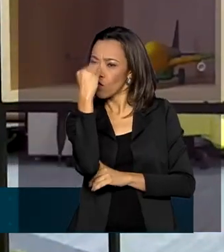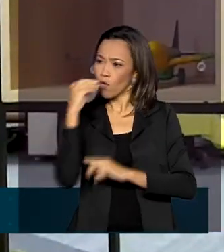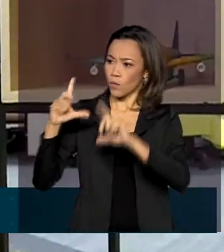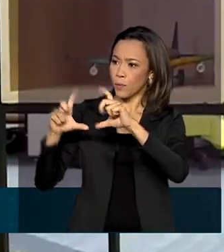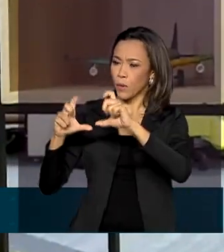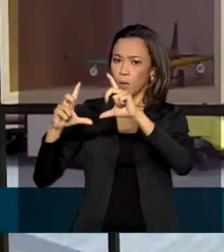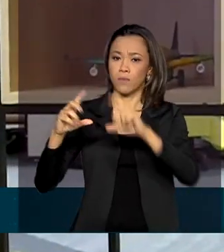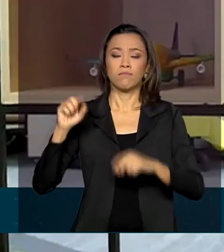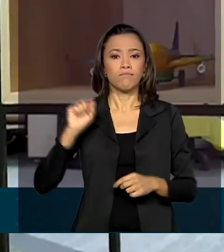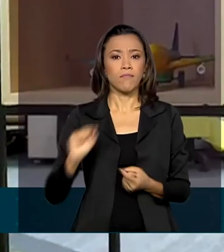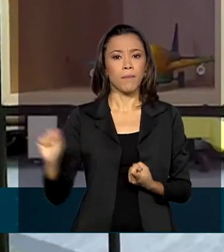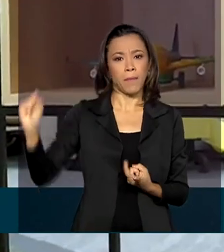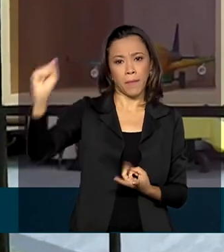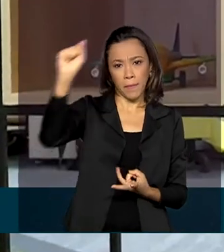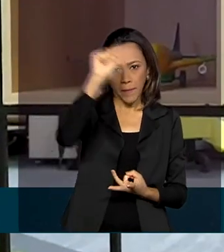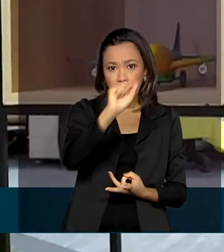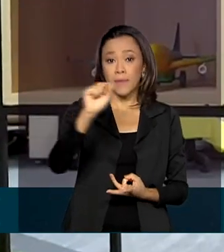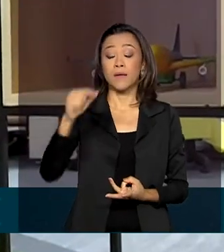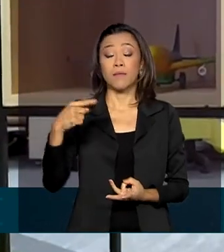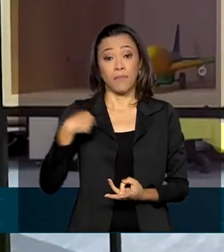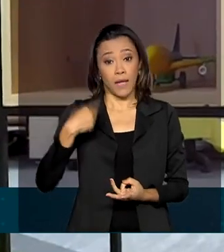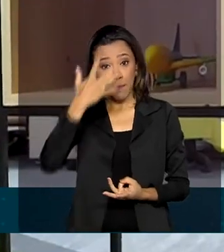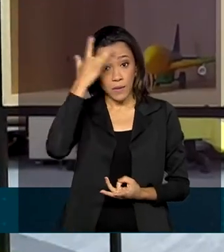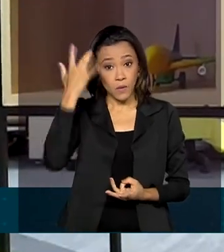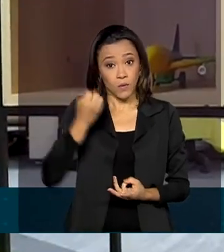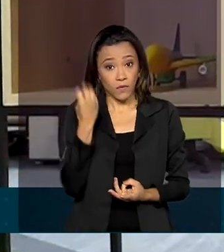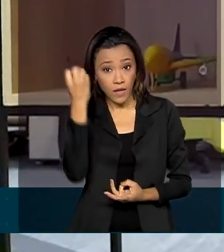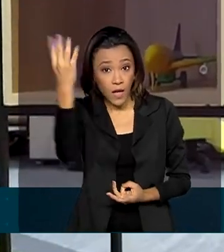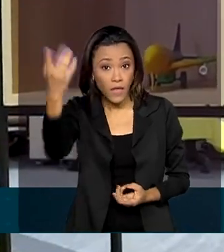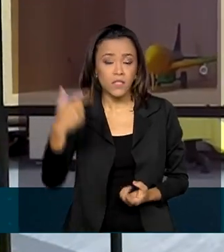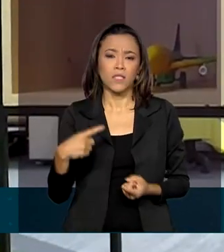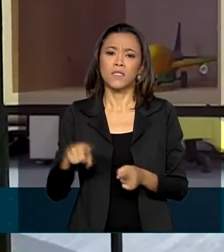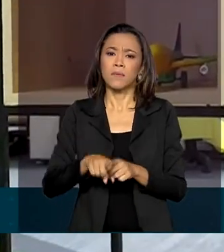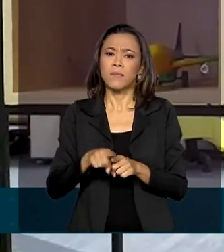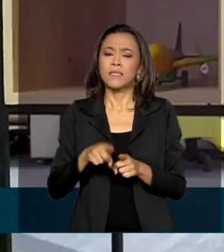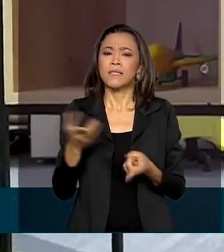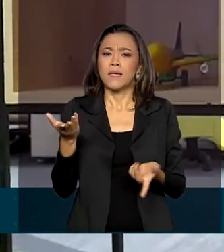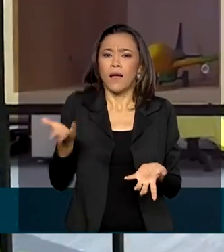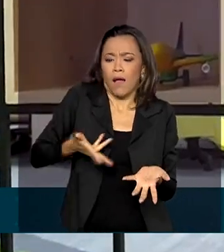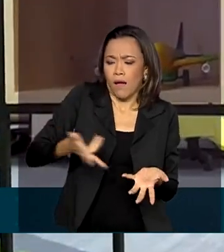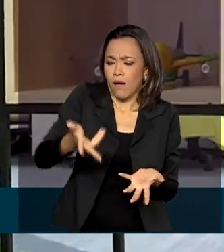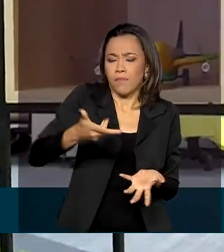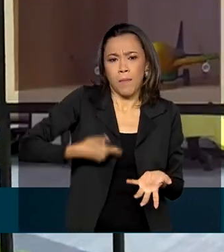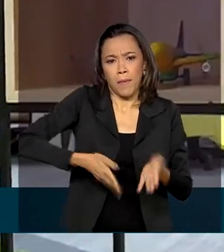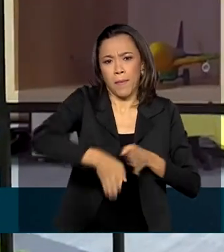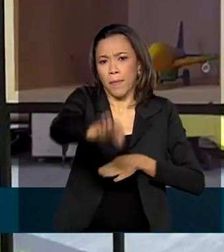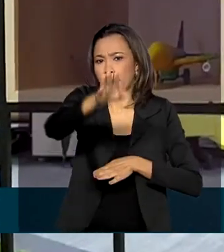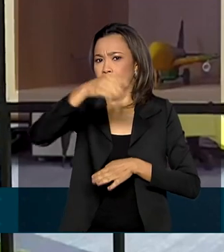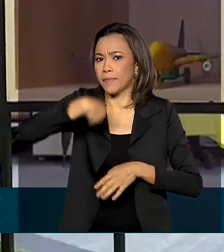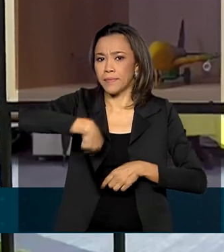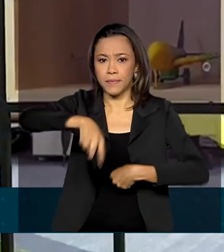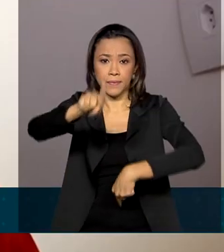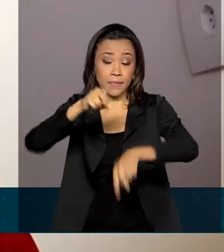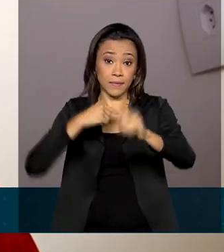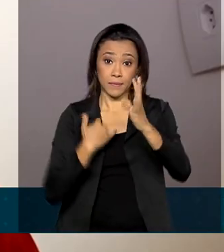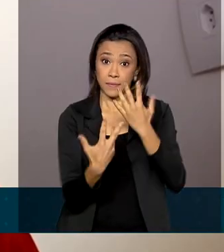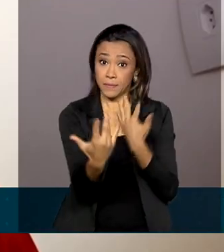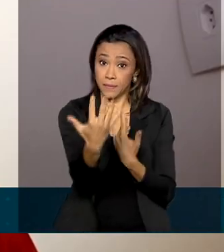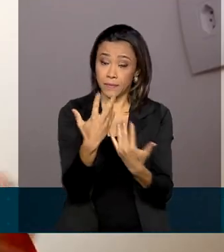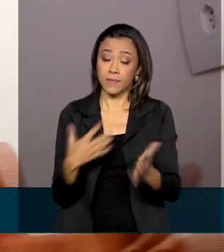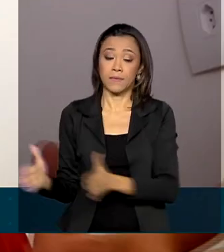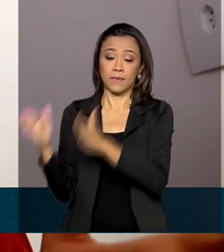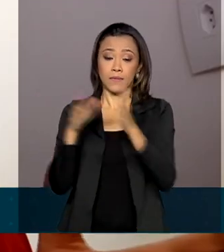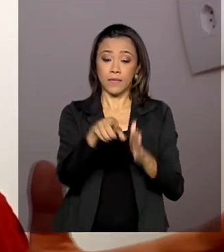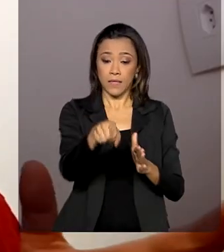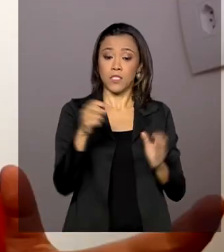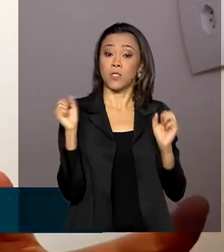jornada do passageiro é imperceptível, a fluidez dos processos que acontecem com os passageiros é maior. A gente pode